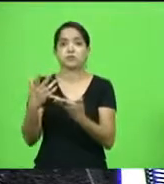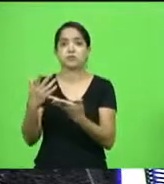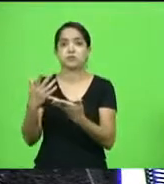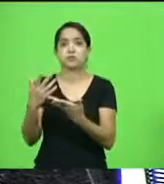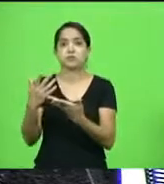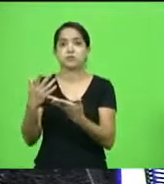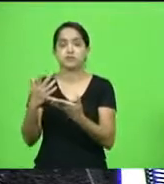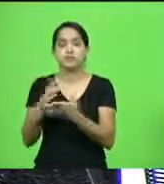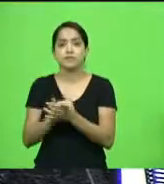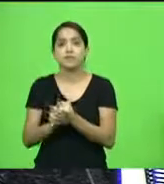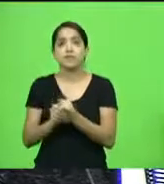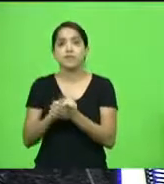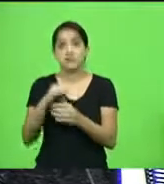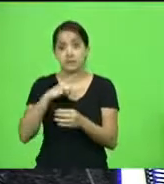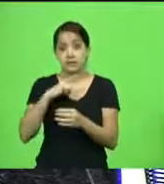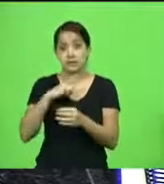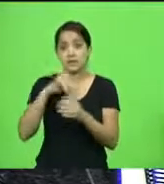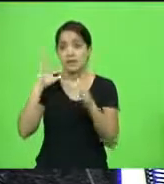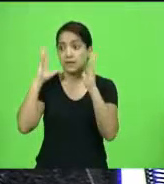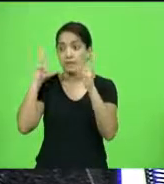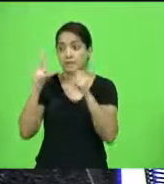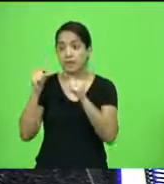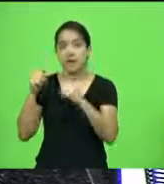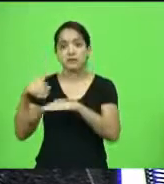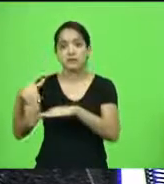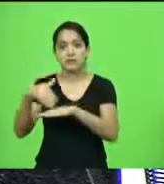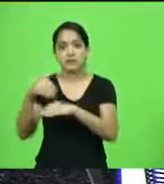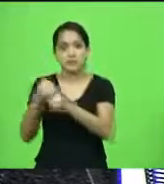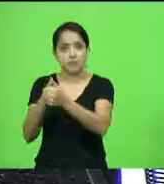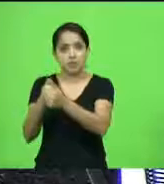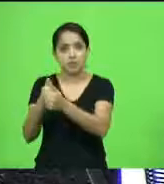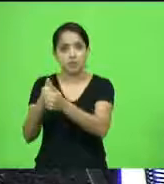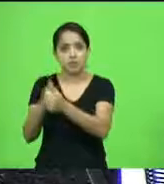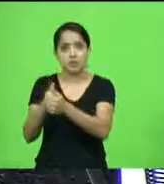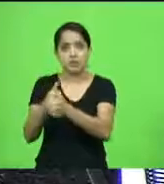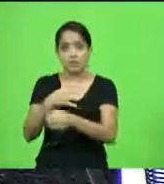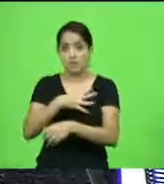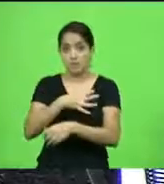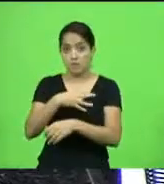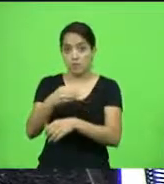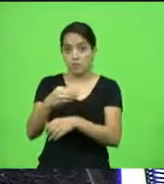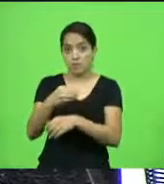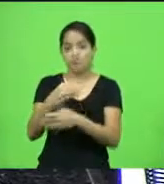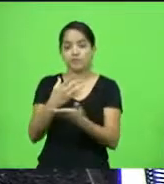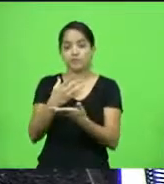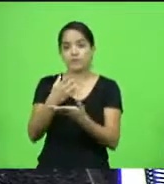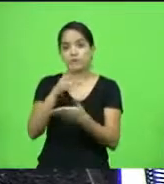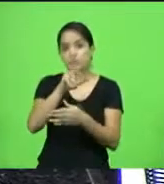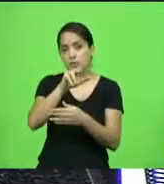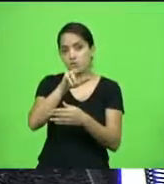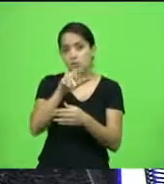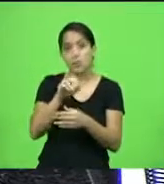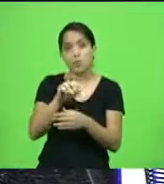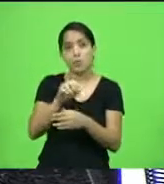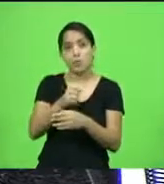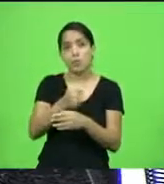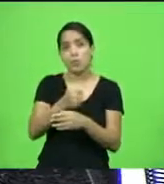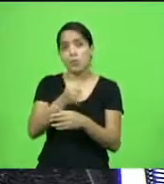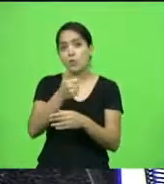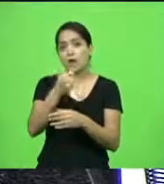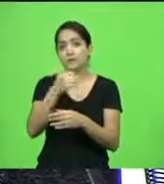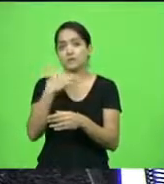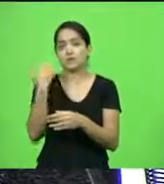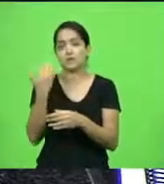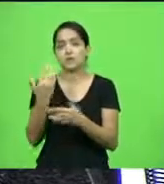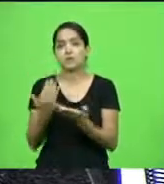placa ali que existe animais na pista, o meu irmão quase teve a vida dele ceifado por um cavalo na pista. Se custa um milhão de